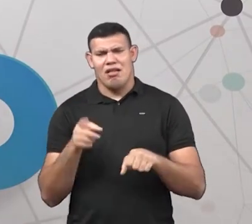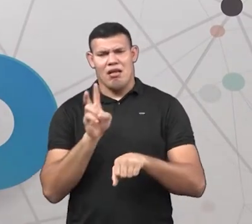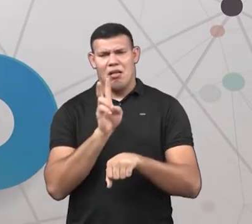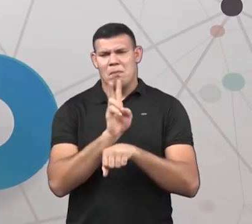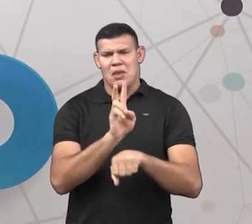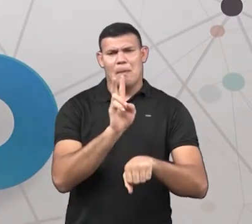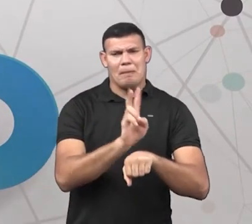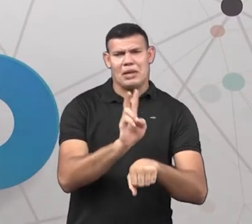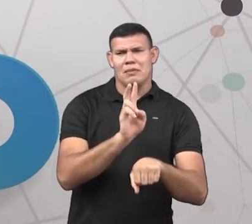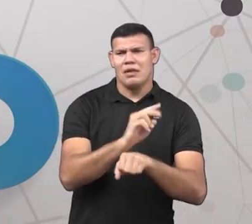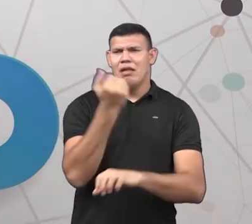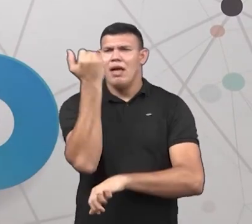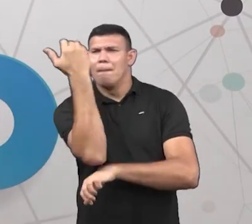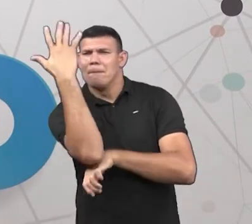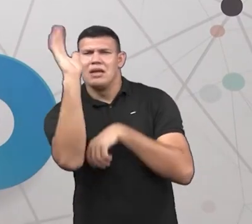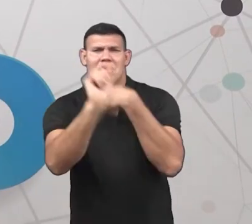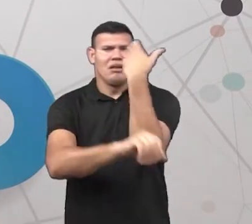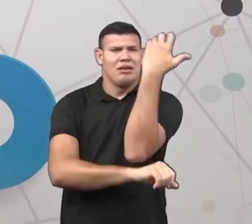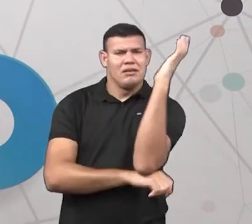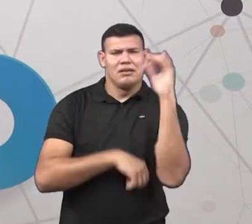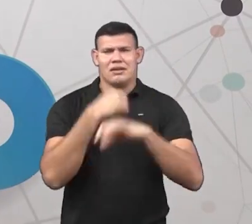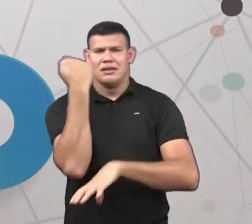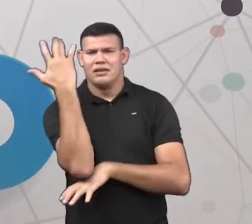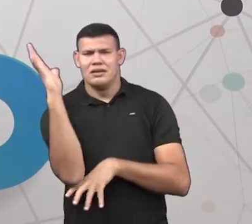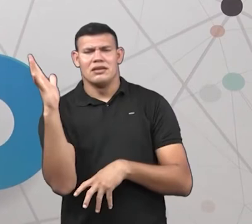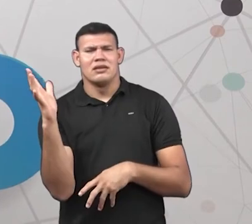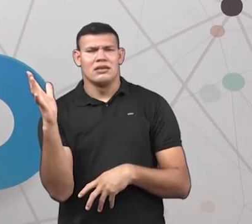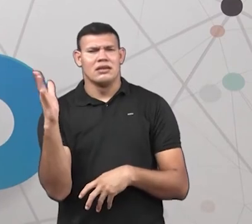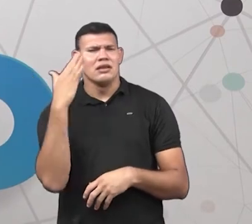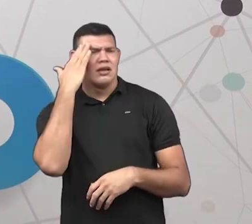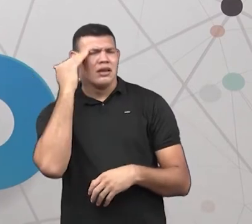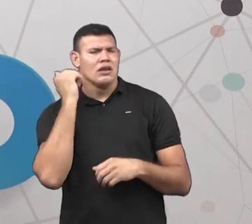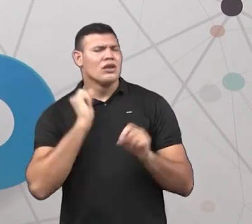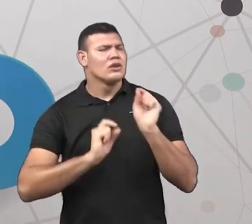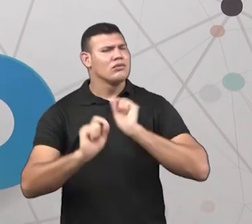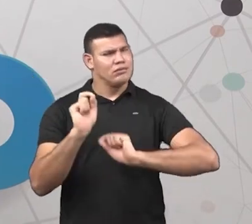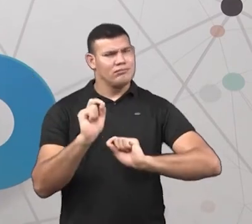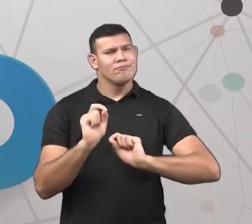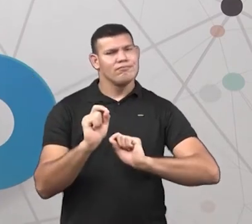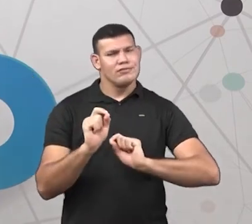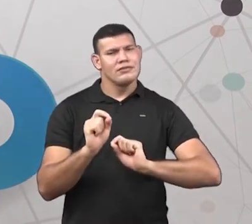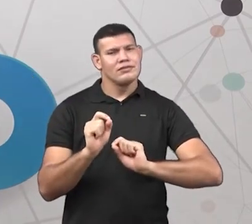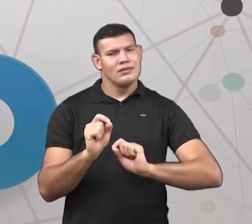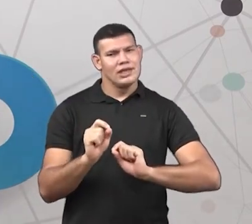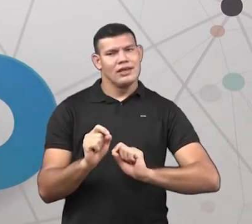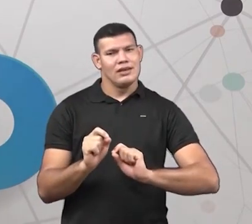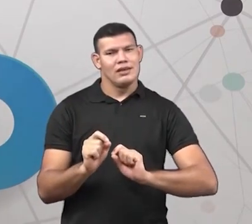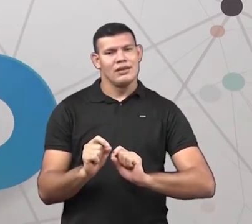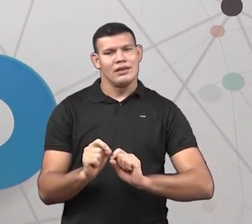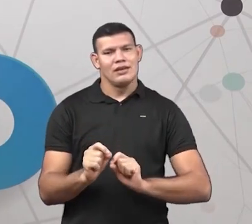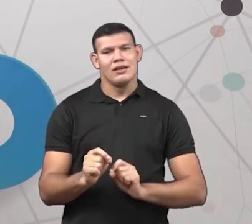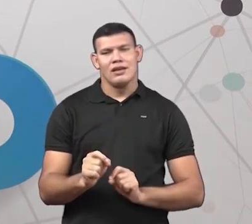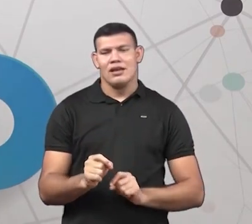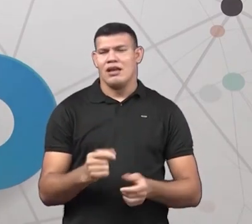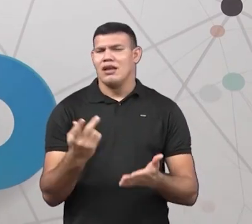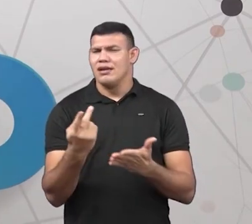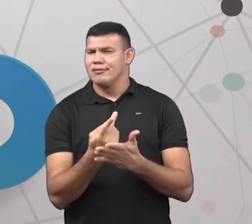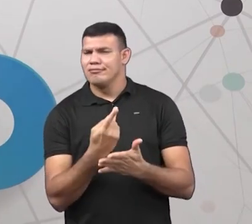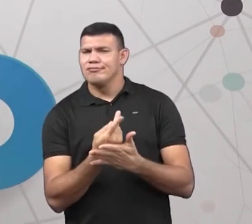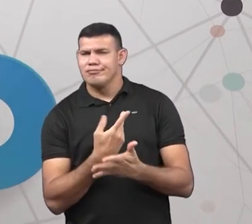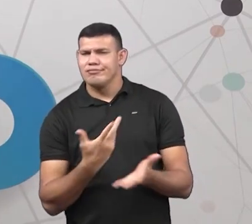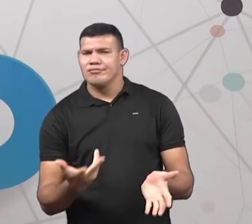Ai, tem que cuidar da natureza. Tem que cuidar da natureza. Mas nós só sabemos quando as coisas estão dando errado.